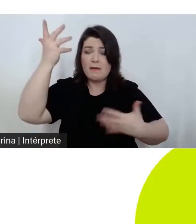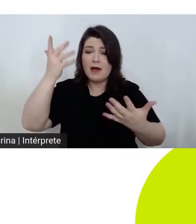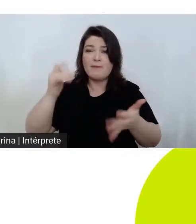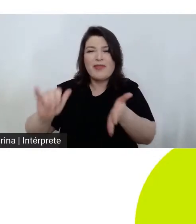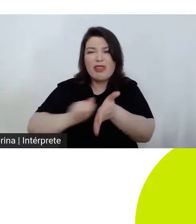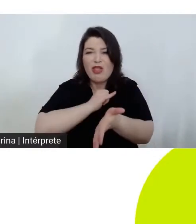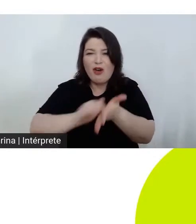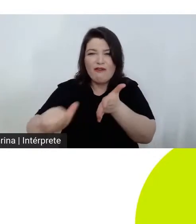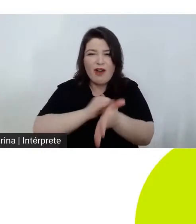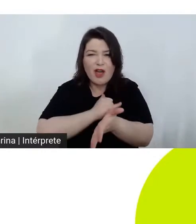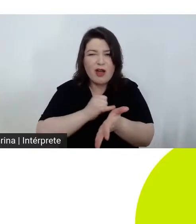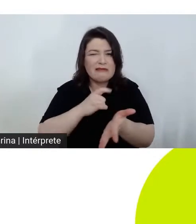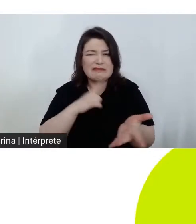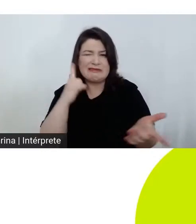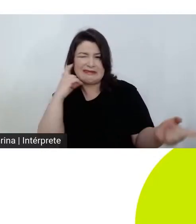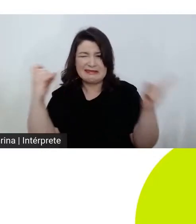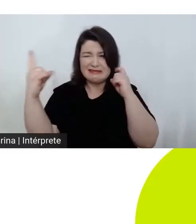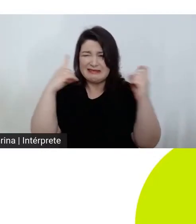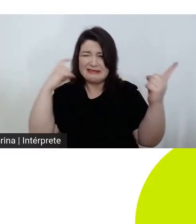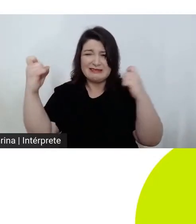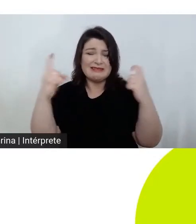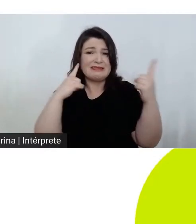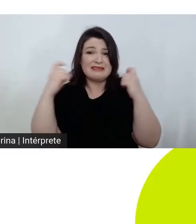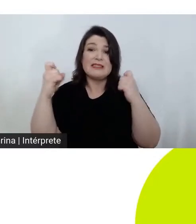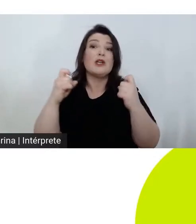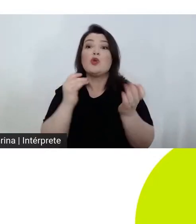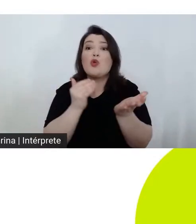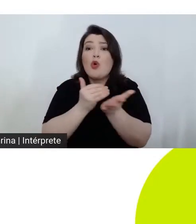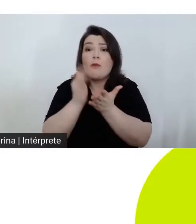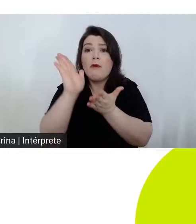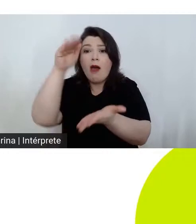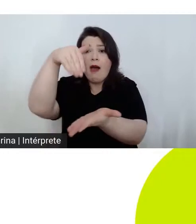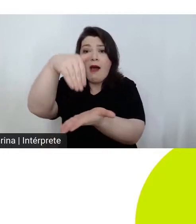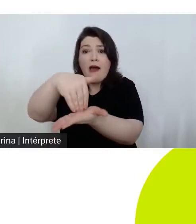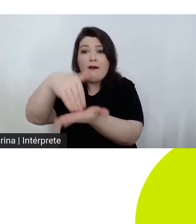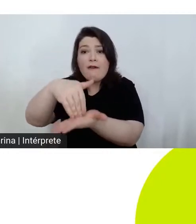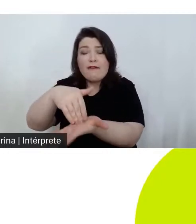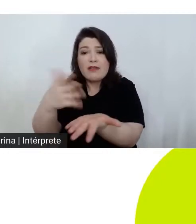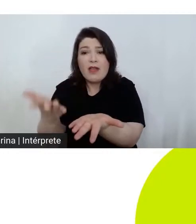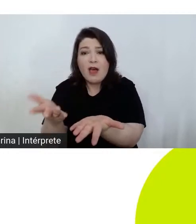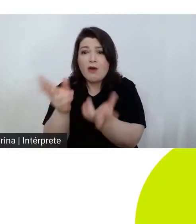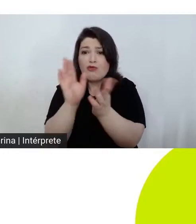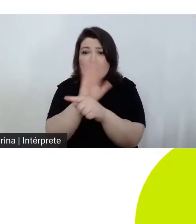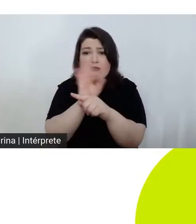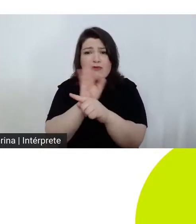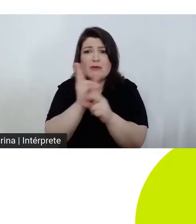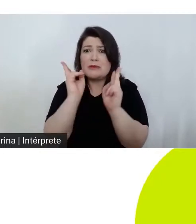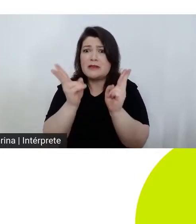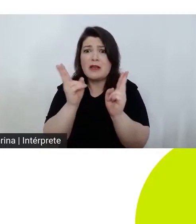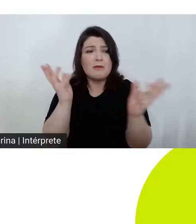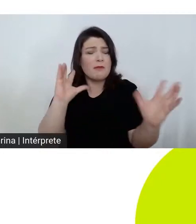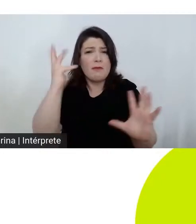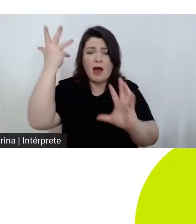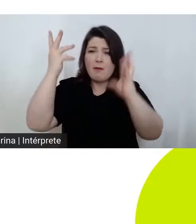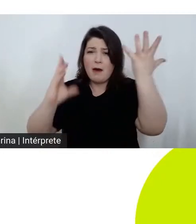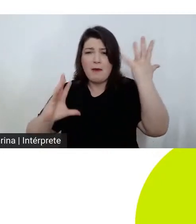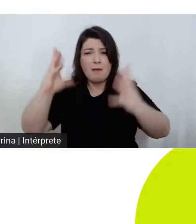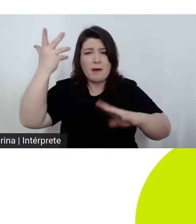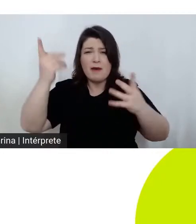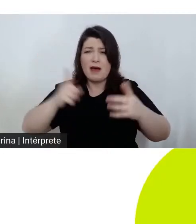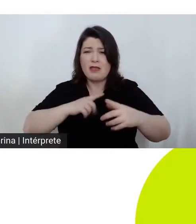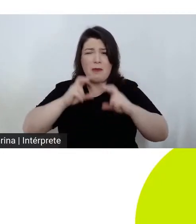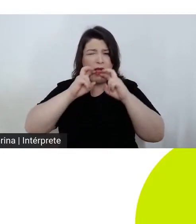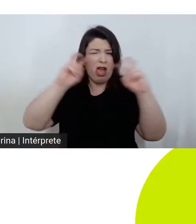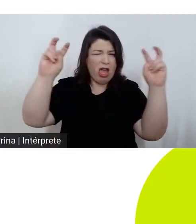barulhenta, somos levados do começo ao fim do filme a um ritmo frenético, em meio a gritaria,